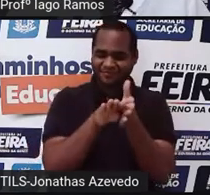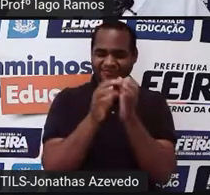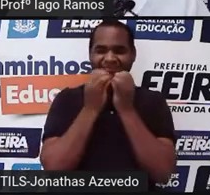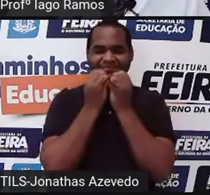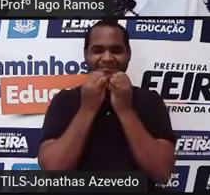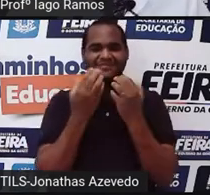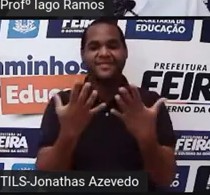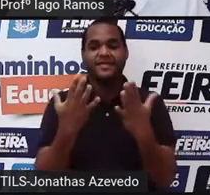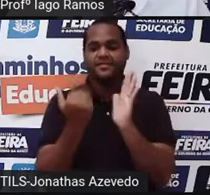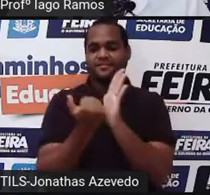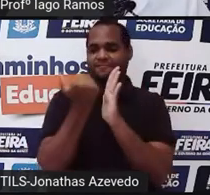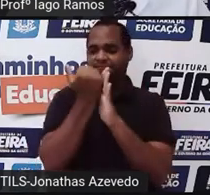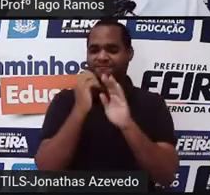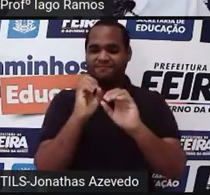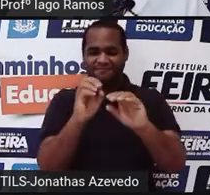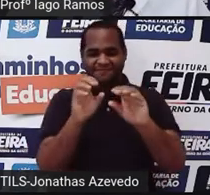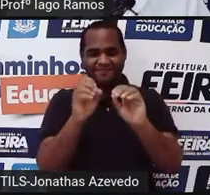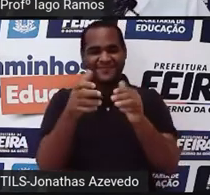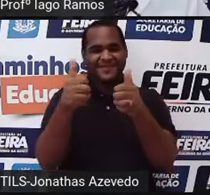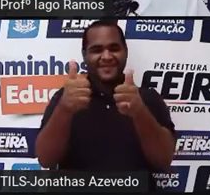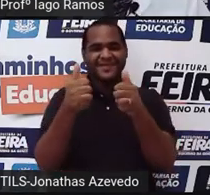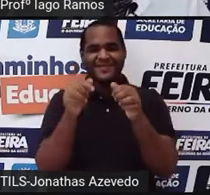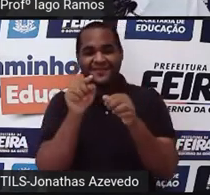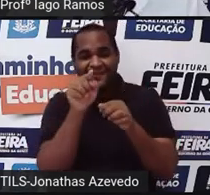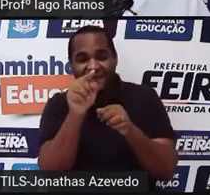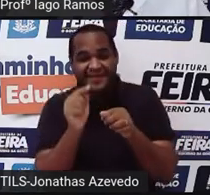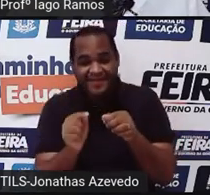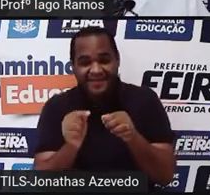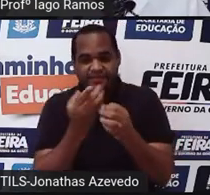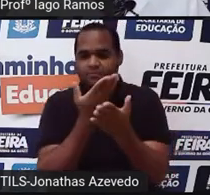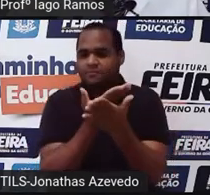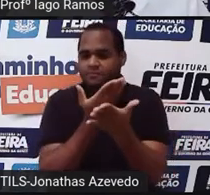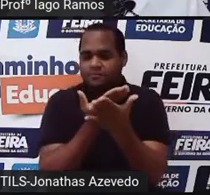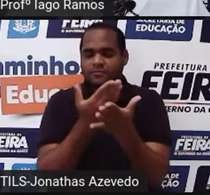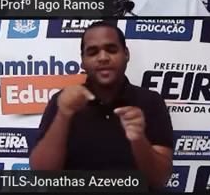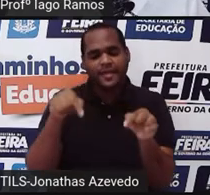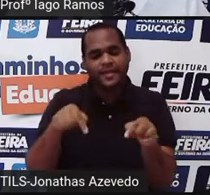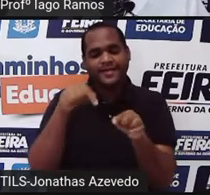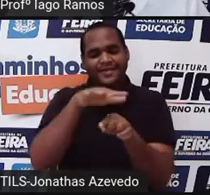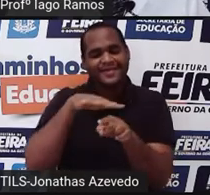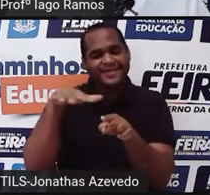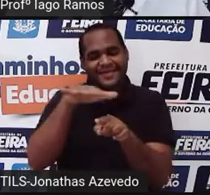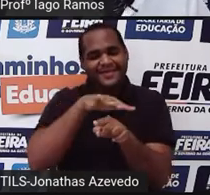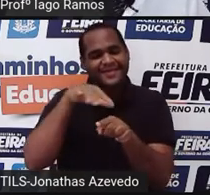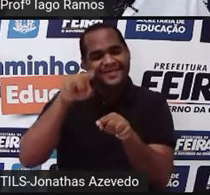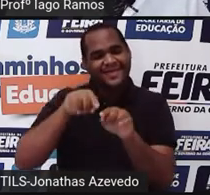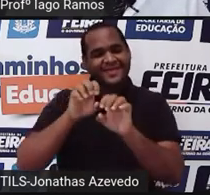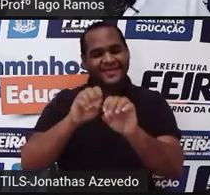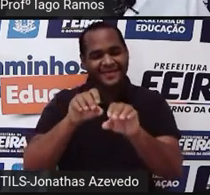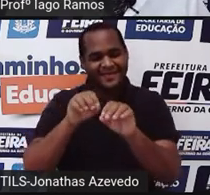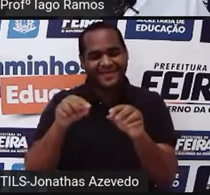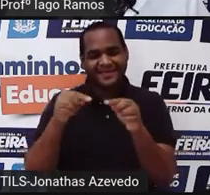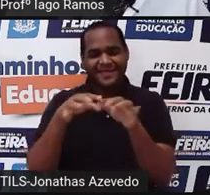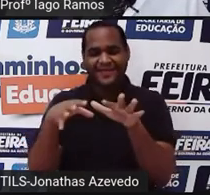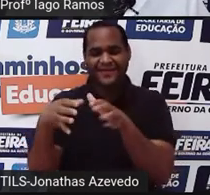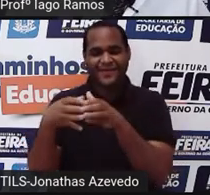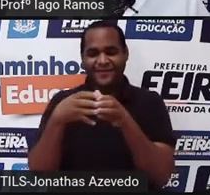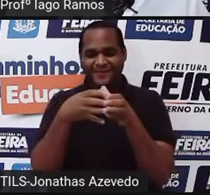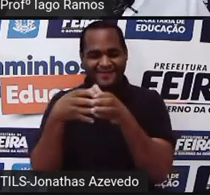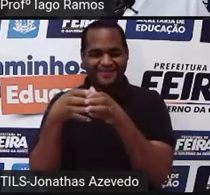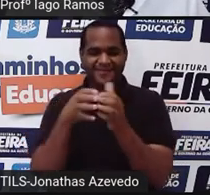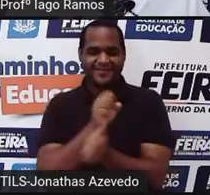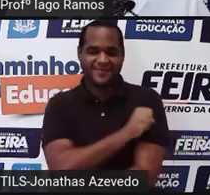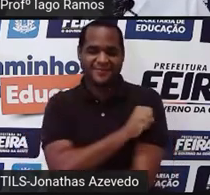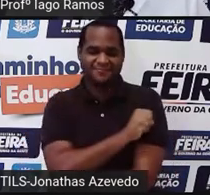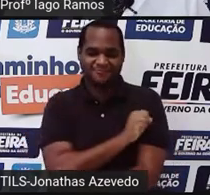para mais uma aula para você, que é estudante da nossa rede de ensino das turmas de oitavo